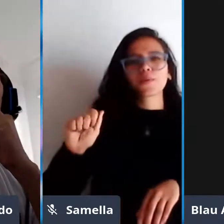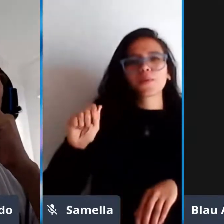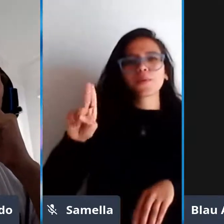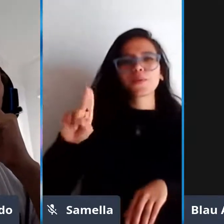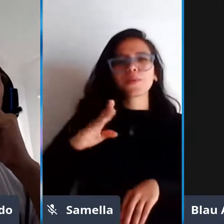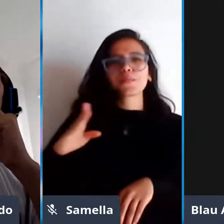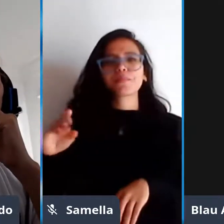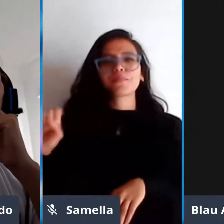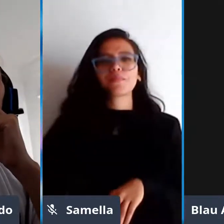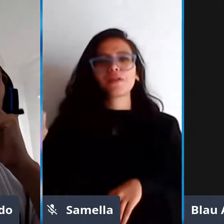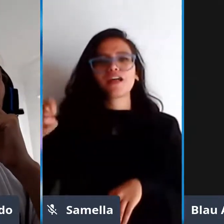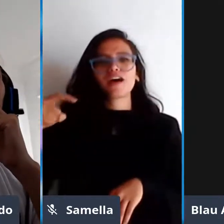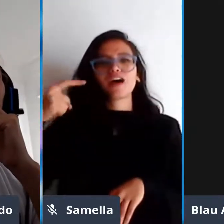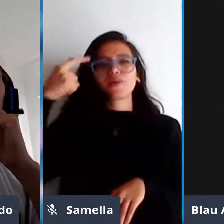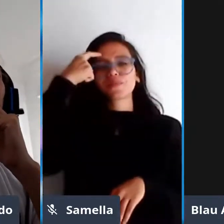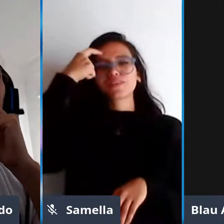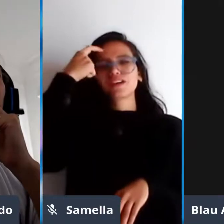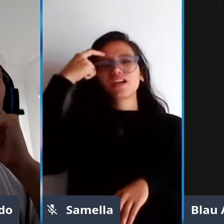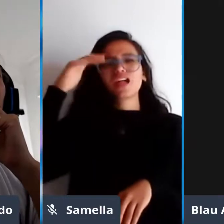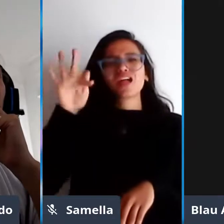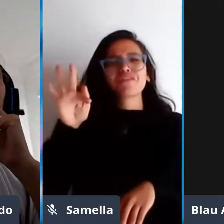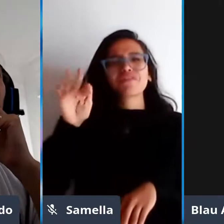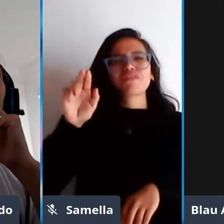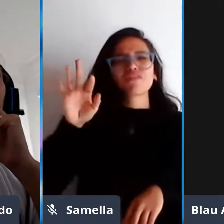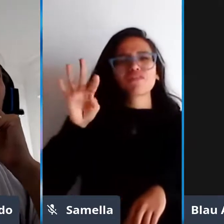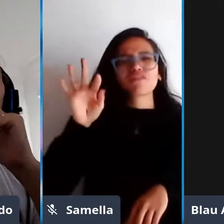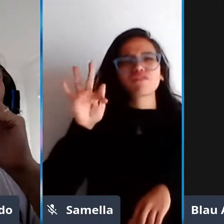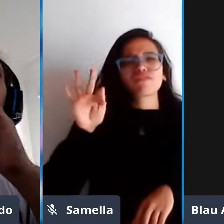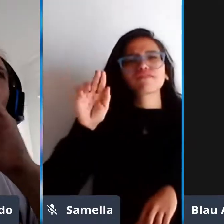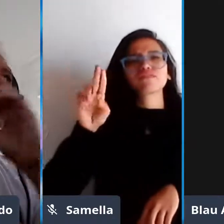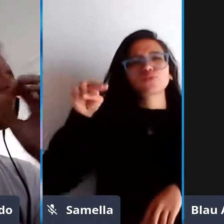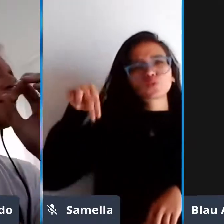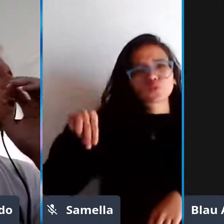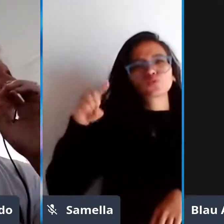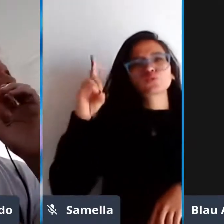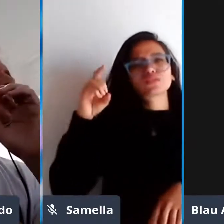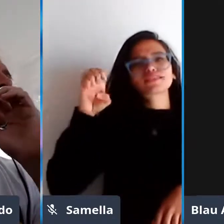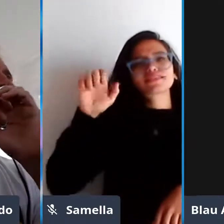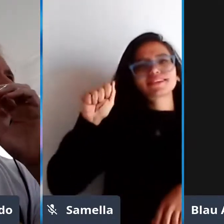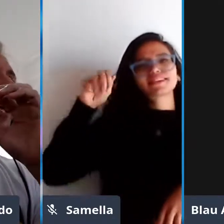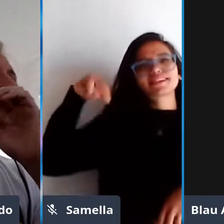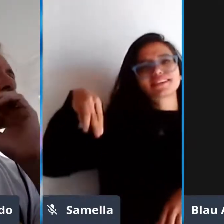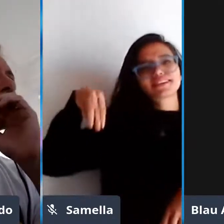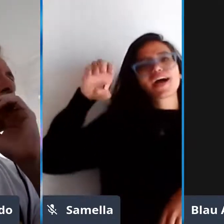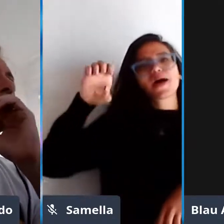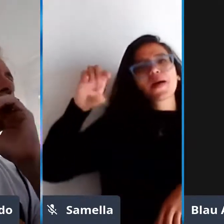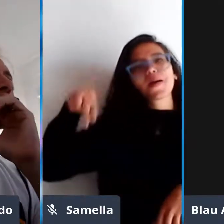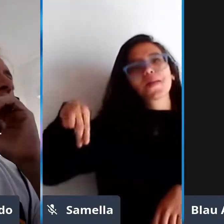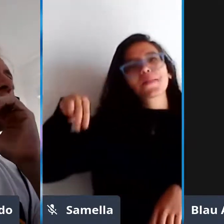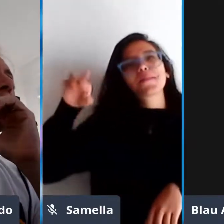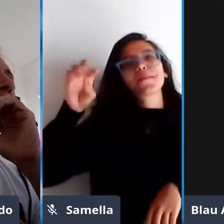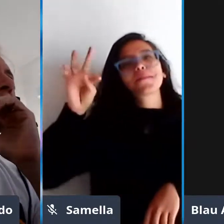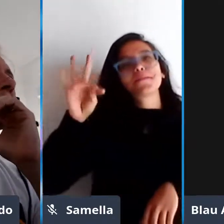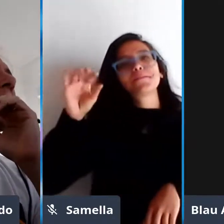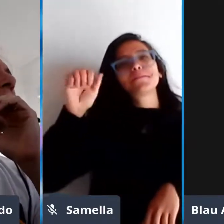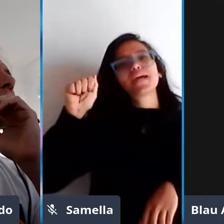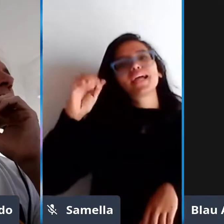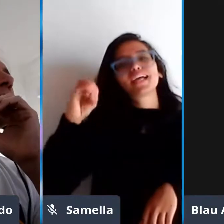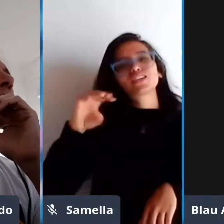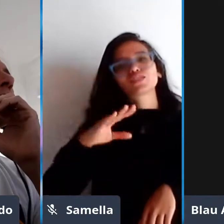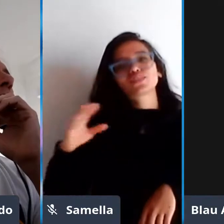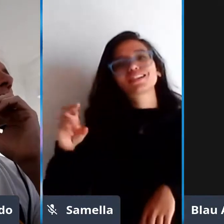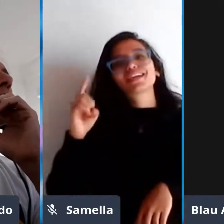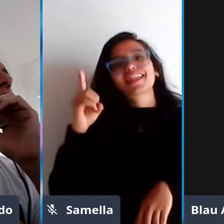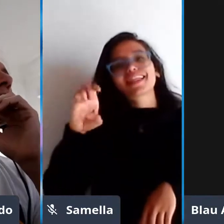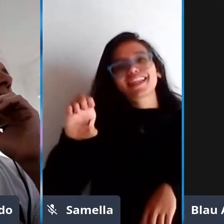seria da Fundamentos em Linguagem C pronto então estamos fechados tá eu vou pegar aqui